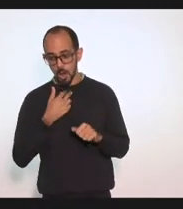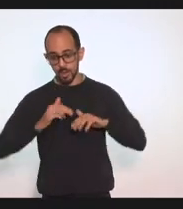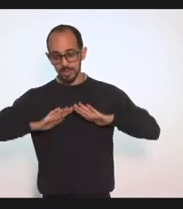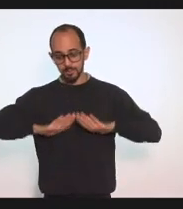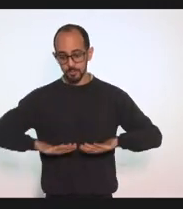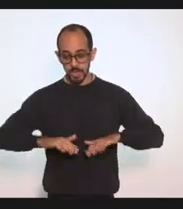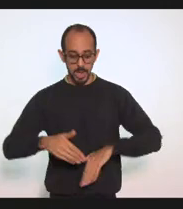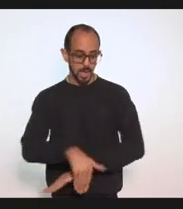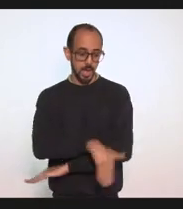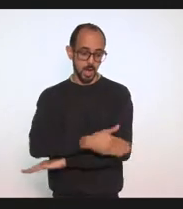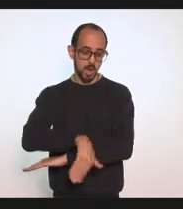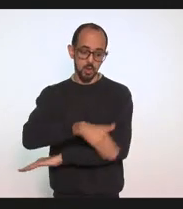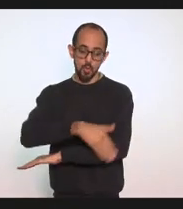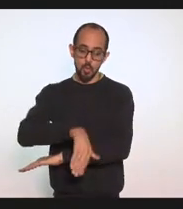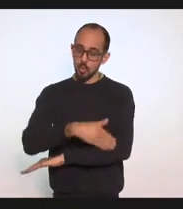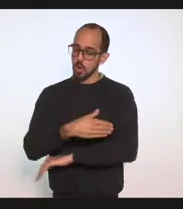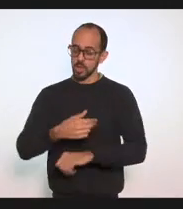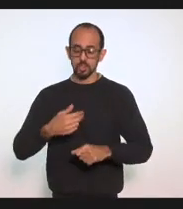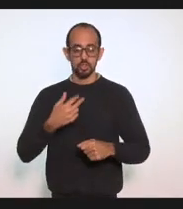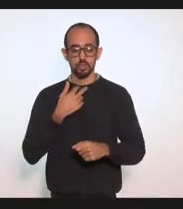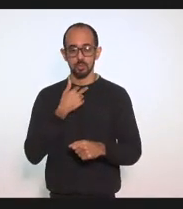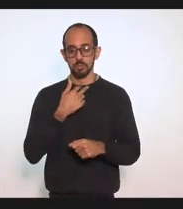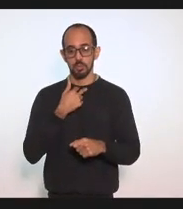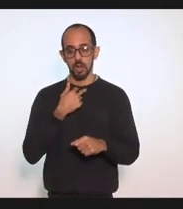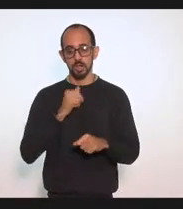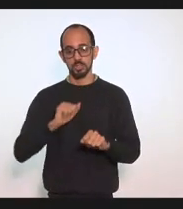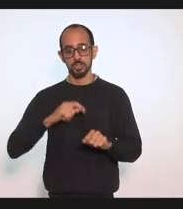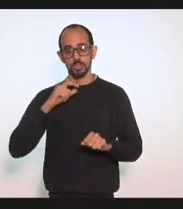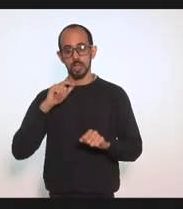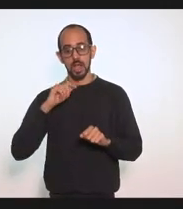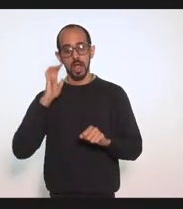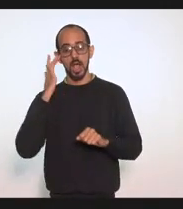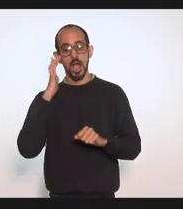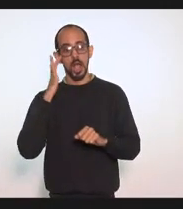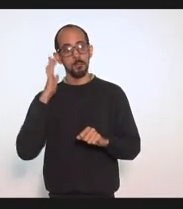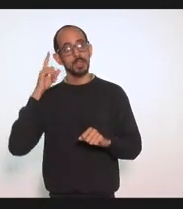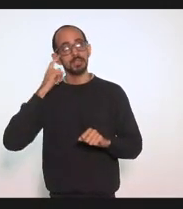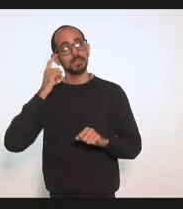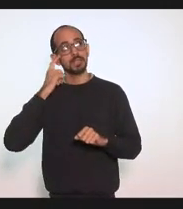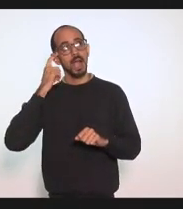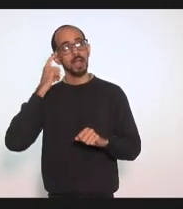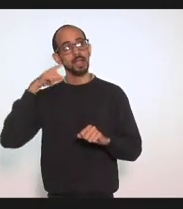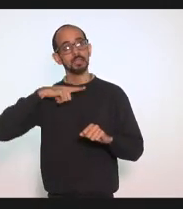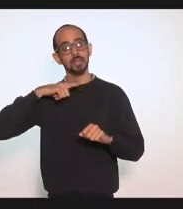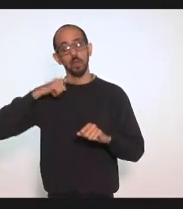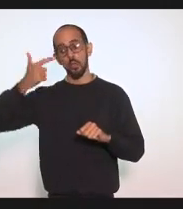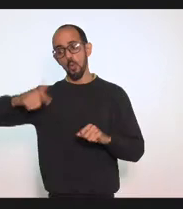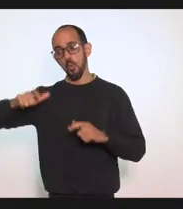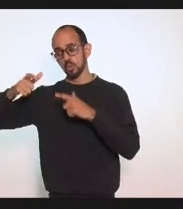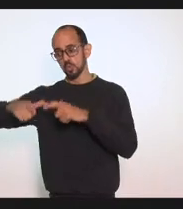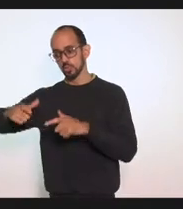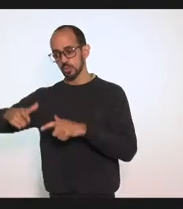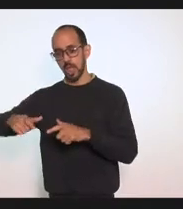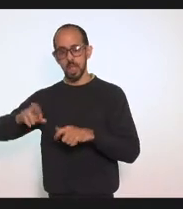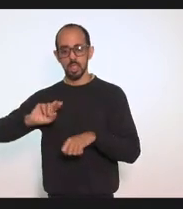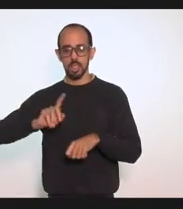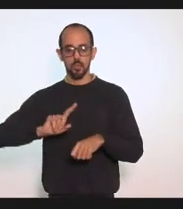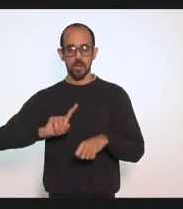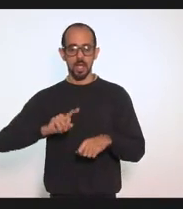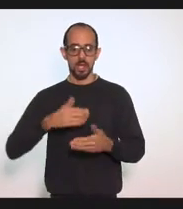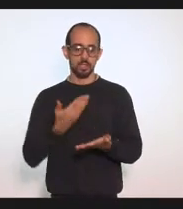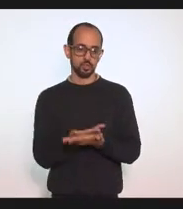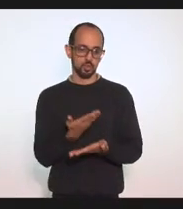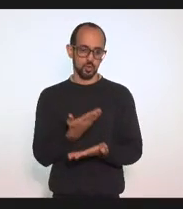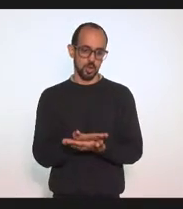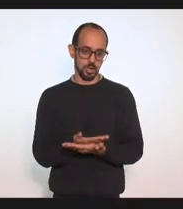nas ruas. A gente não pode considerar que essas crianças vão ter outros lugares para ficar se não na escola. eu